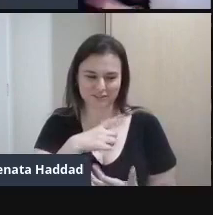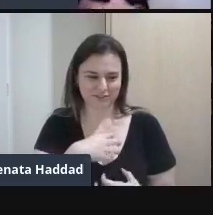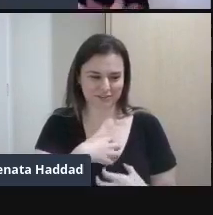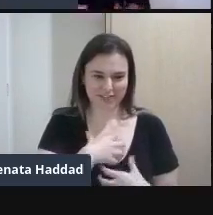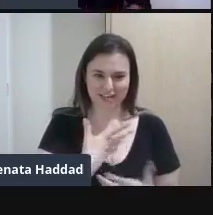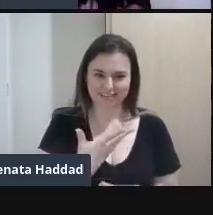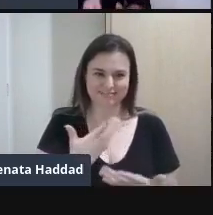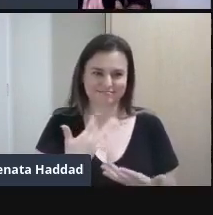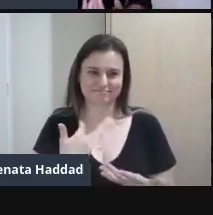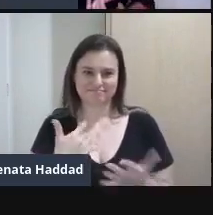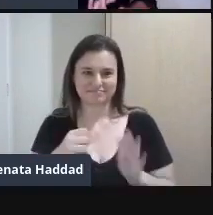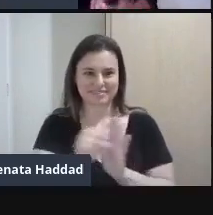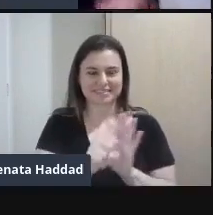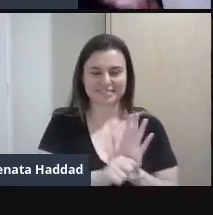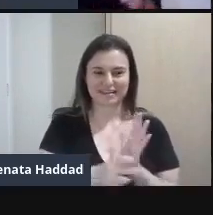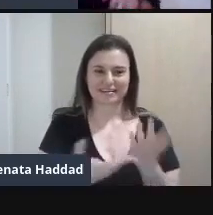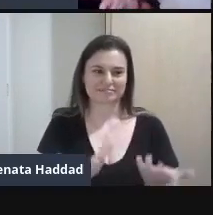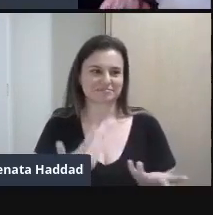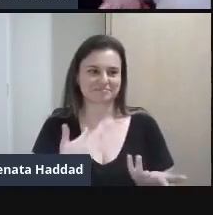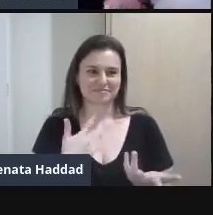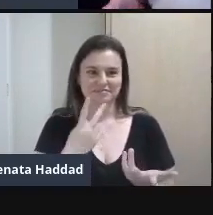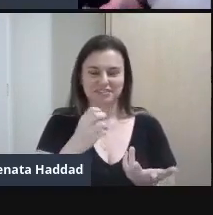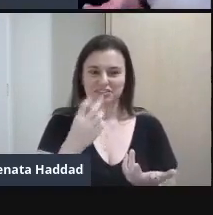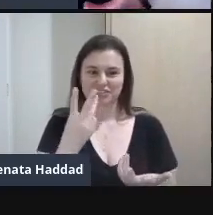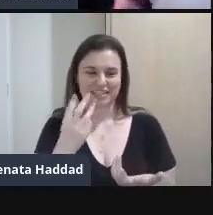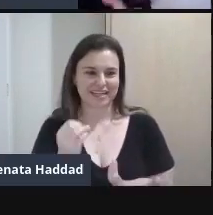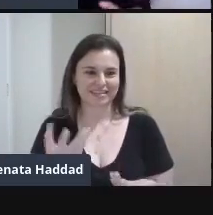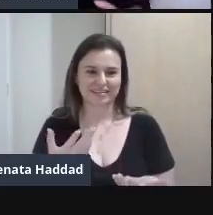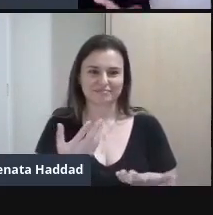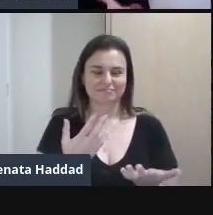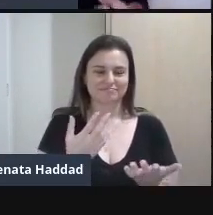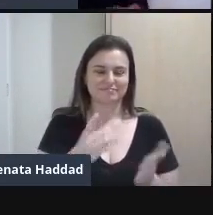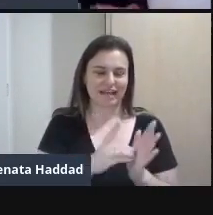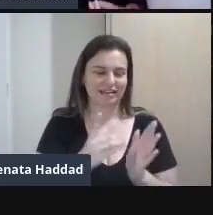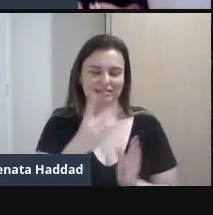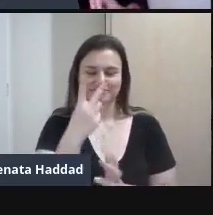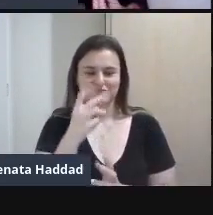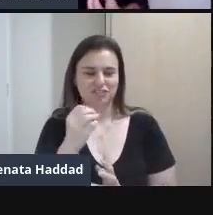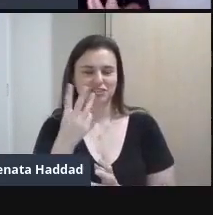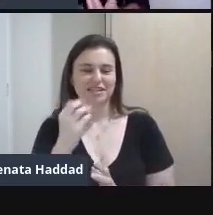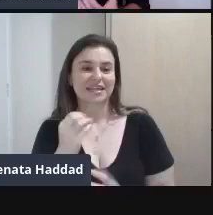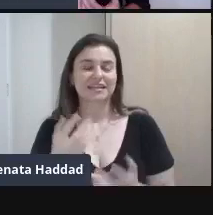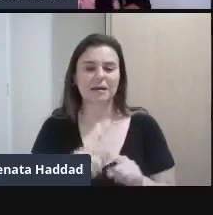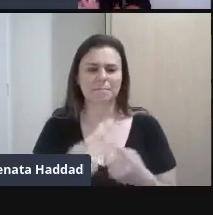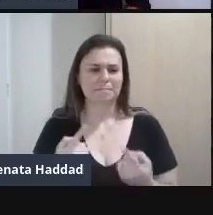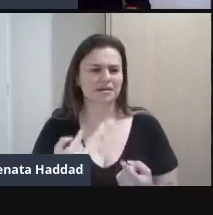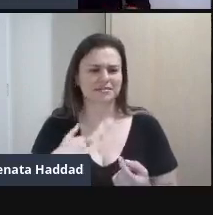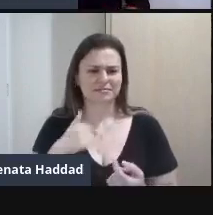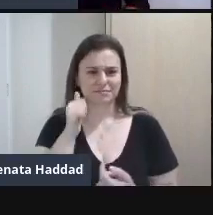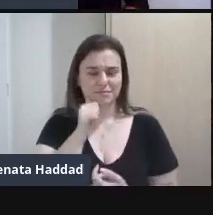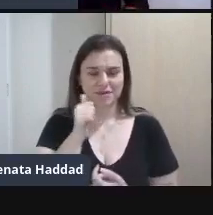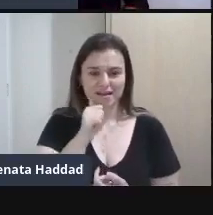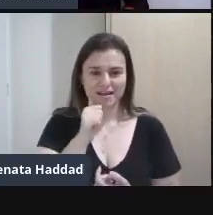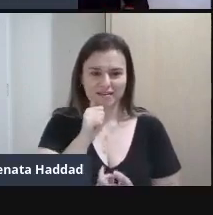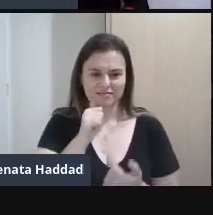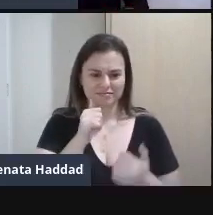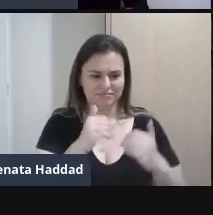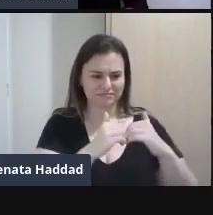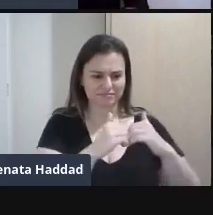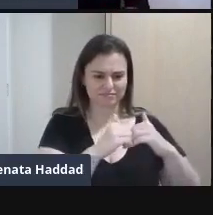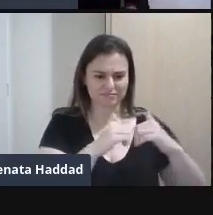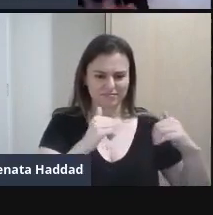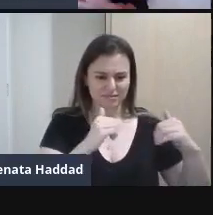Uma mulher Se divorciar Tinha divórcio Era de Skit Que falava Mas é uma mulher Se separando Nossa